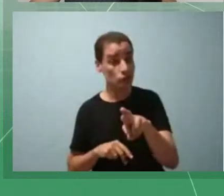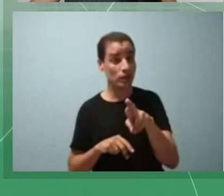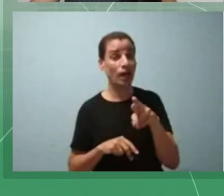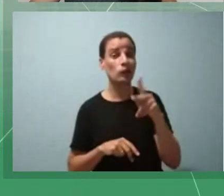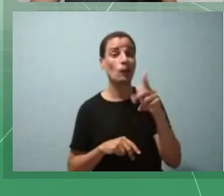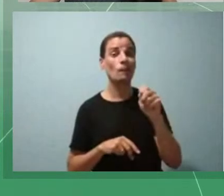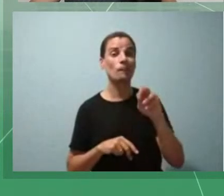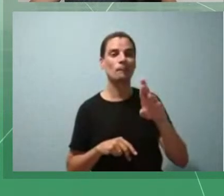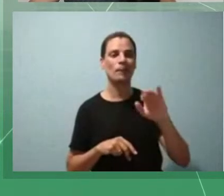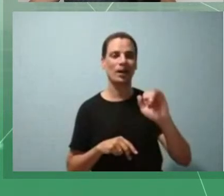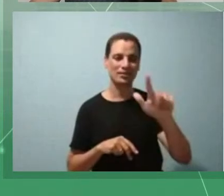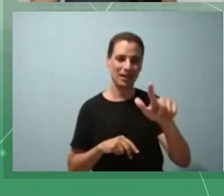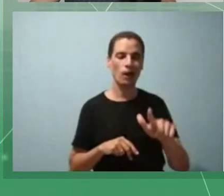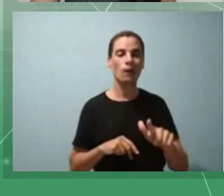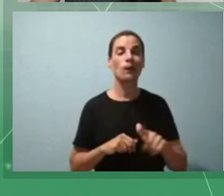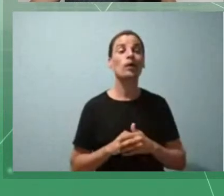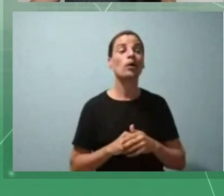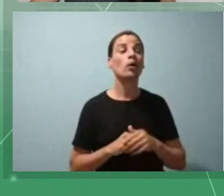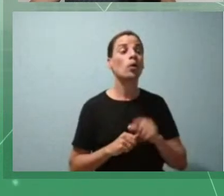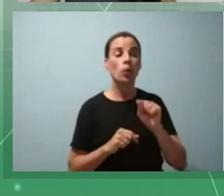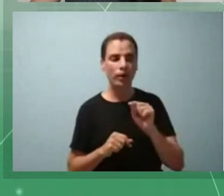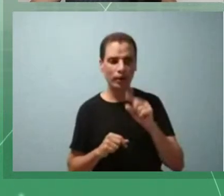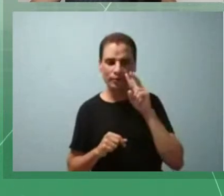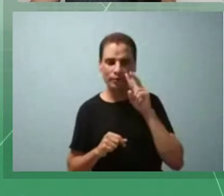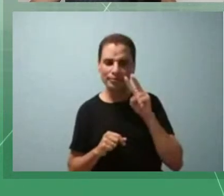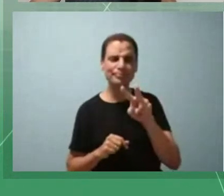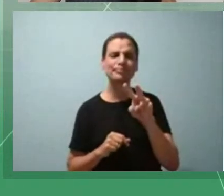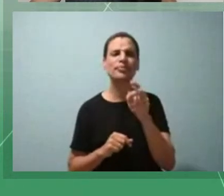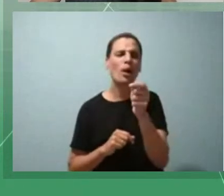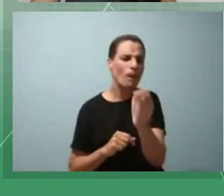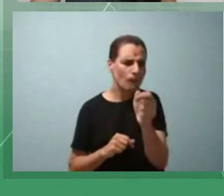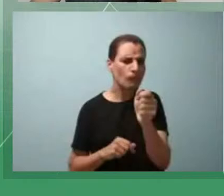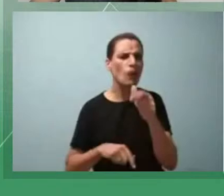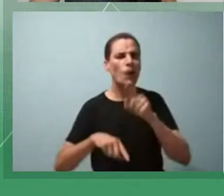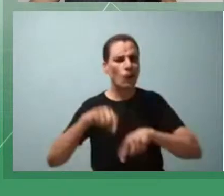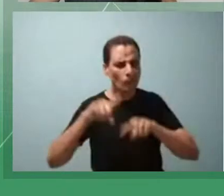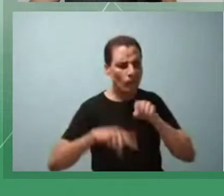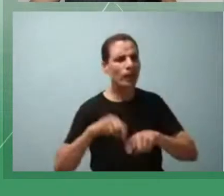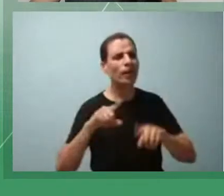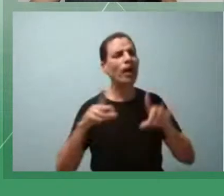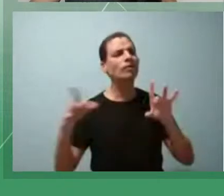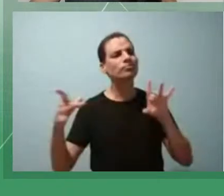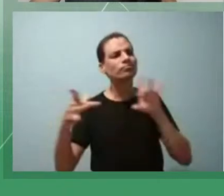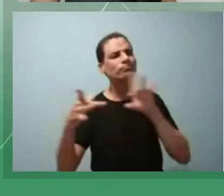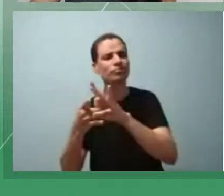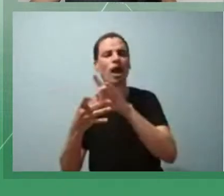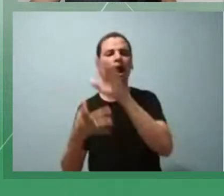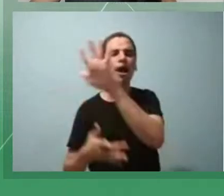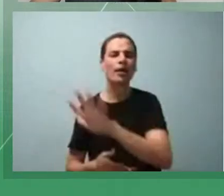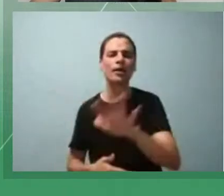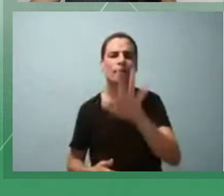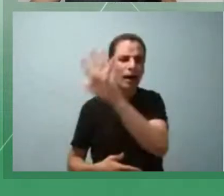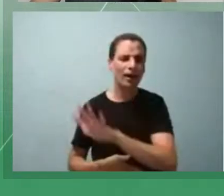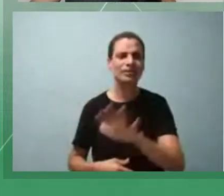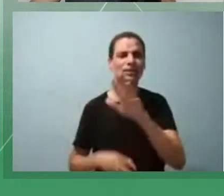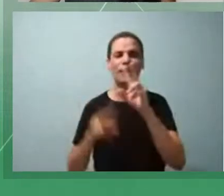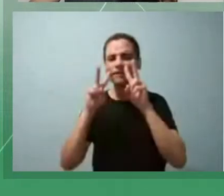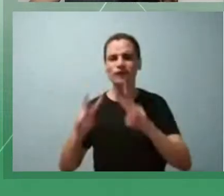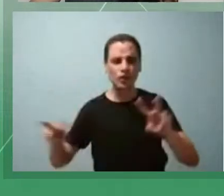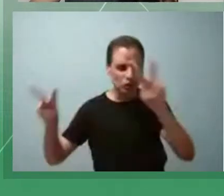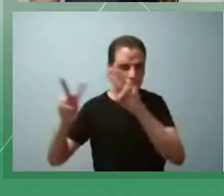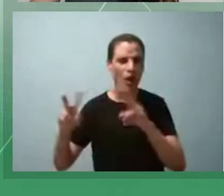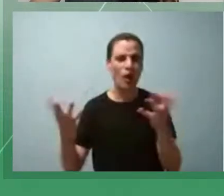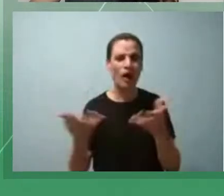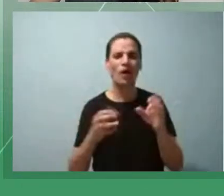trazer poucos materiais em relação na experiência visual com a prática educacional do ensino remoto, na